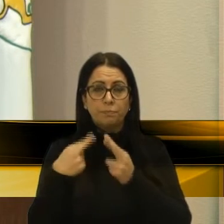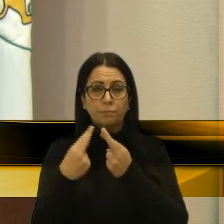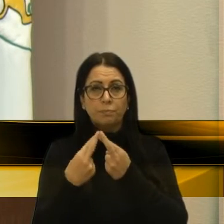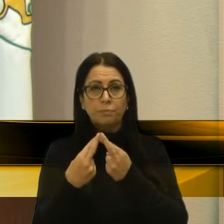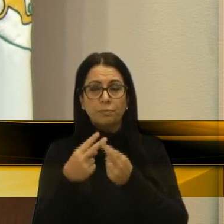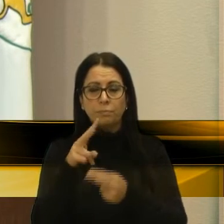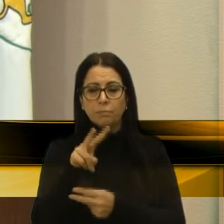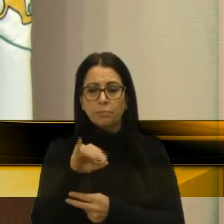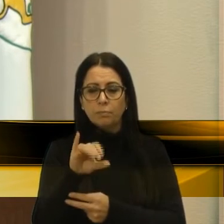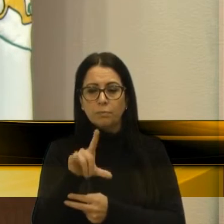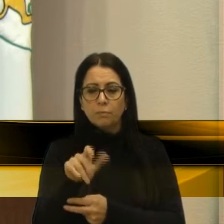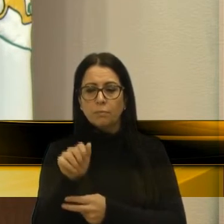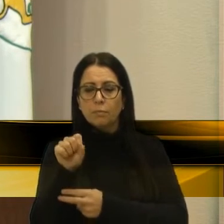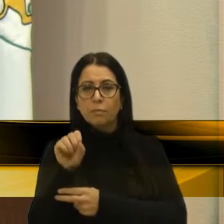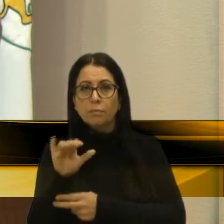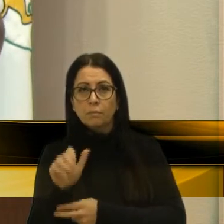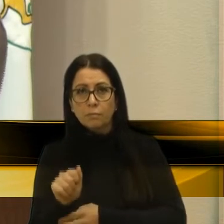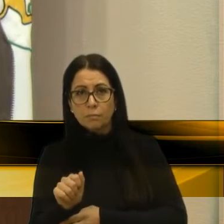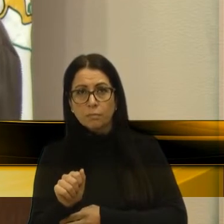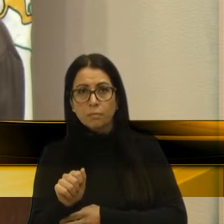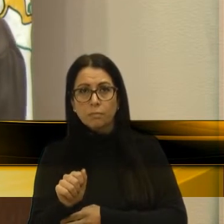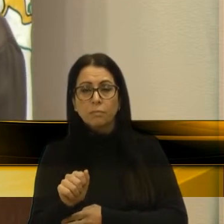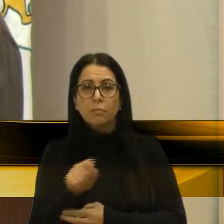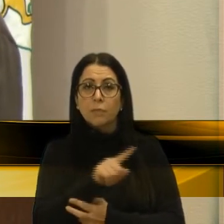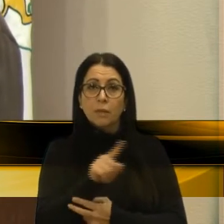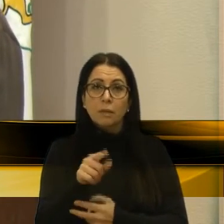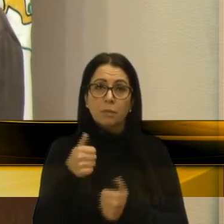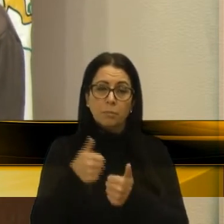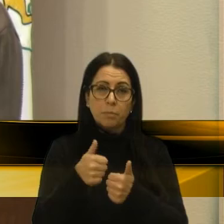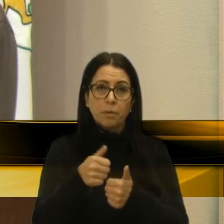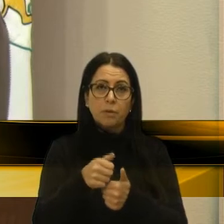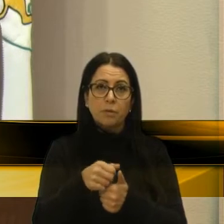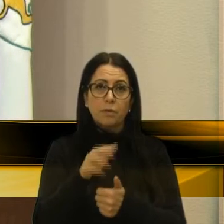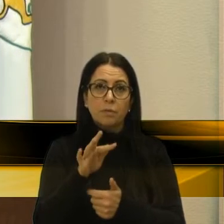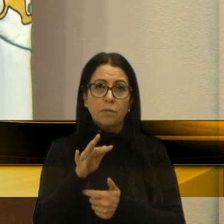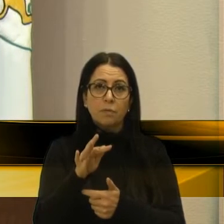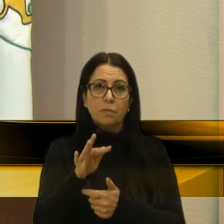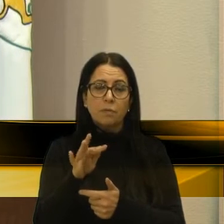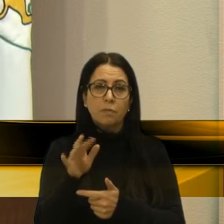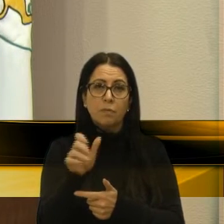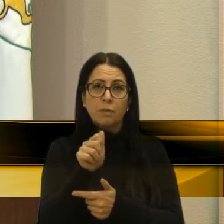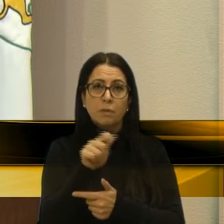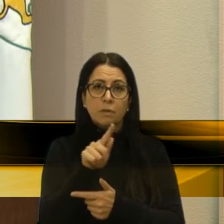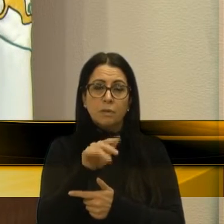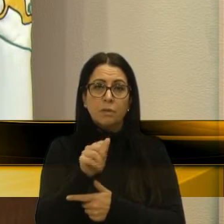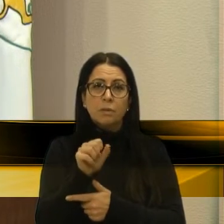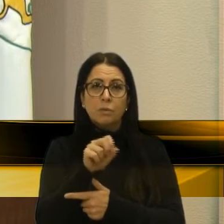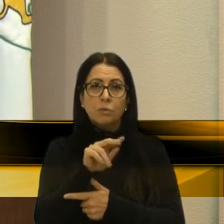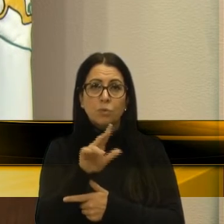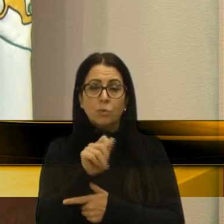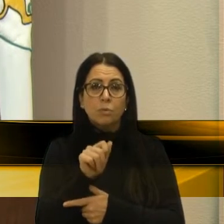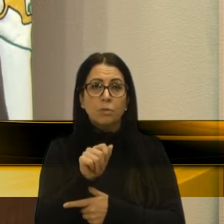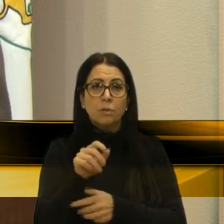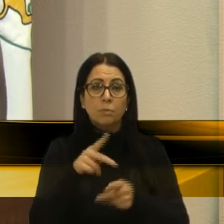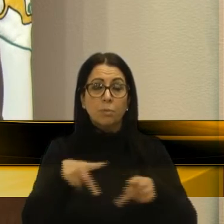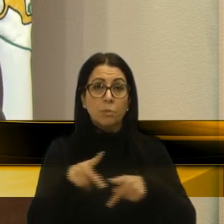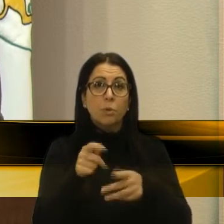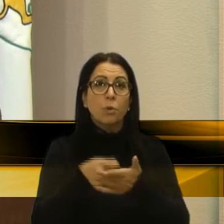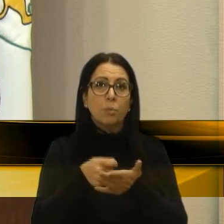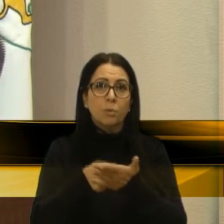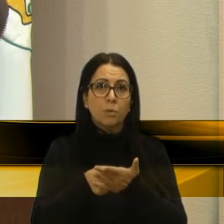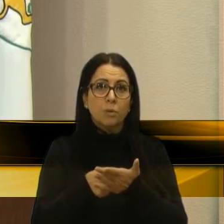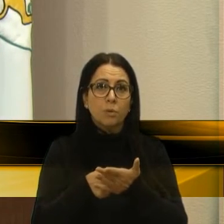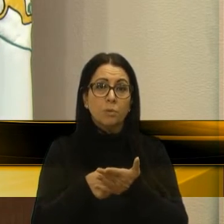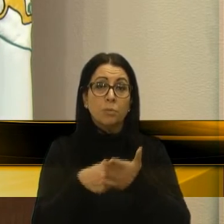entrada de Vila Seca, da entrada de Fazenda Souza que vai para Vila Seca, que a população está nos cobrando, porque a